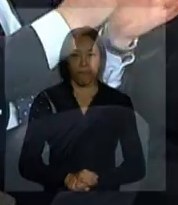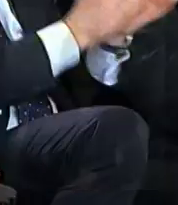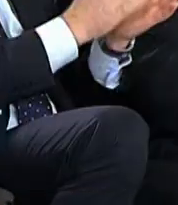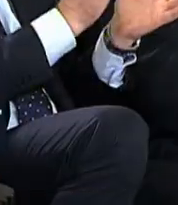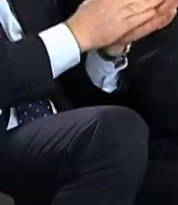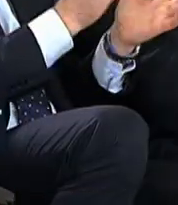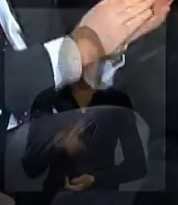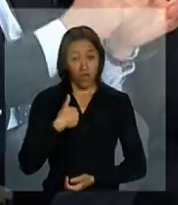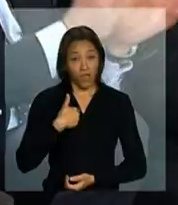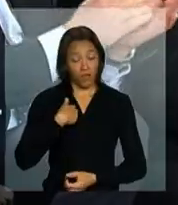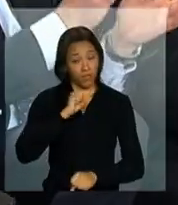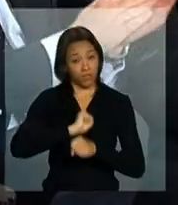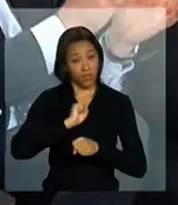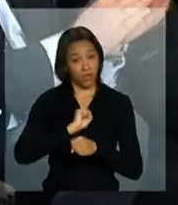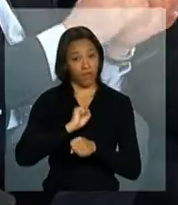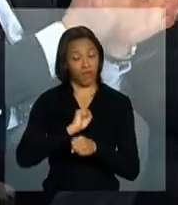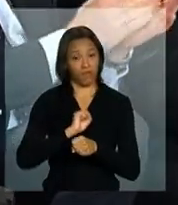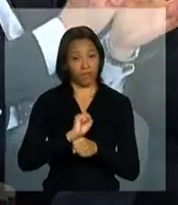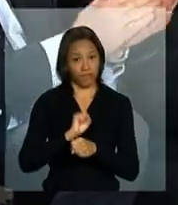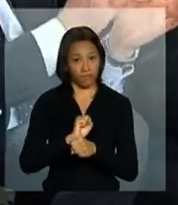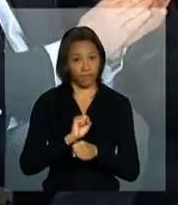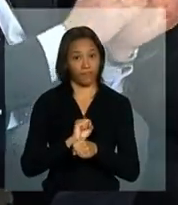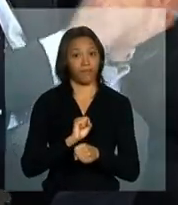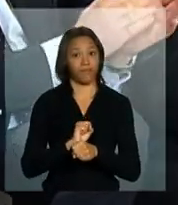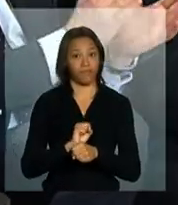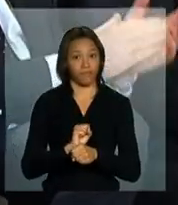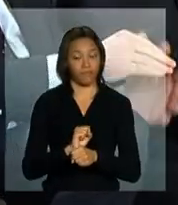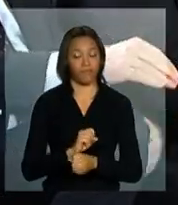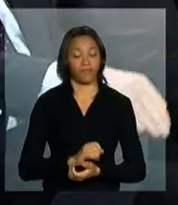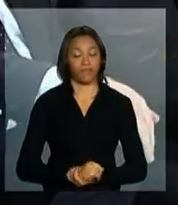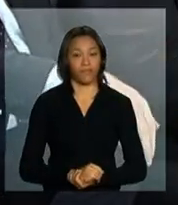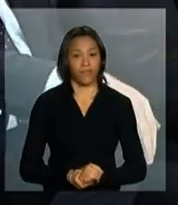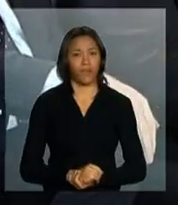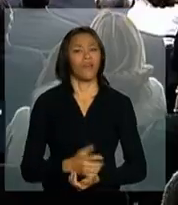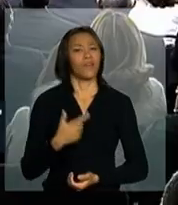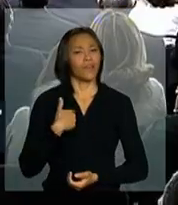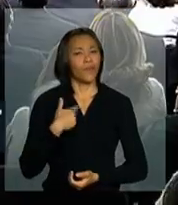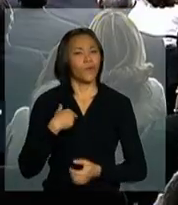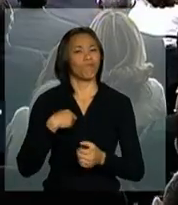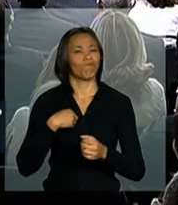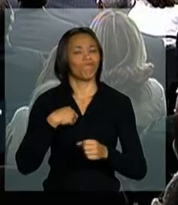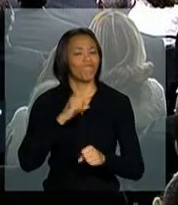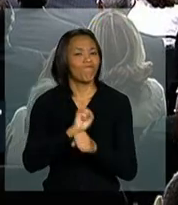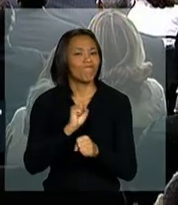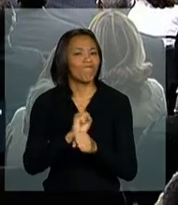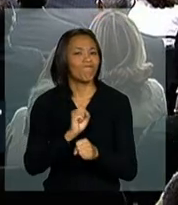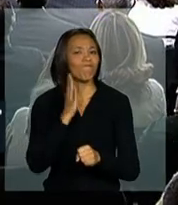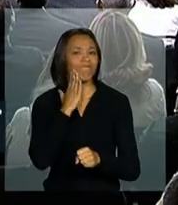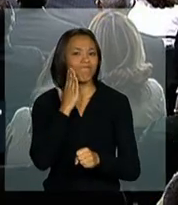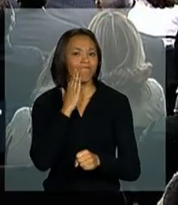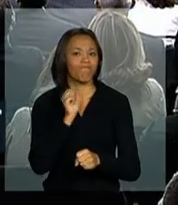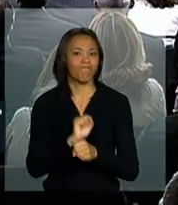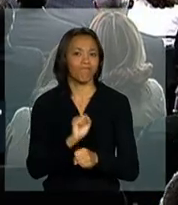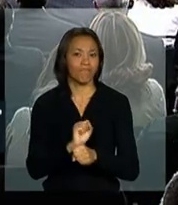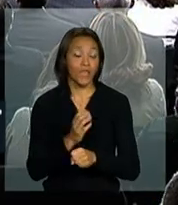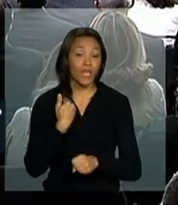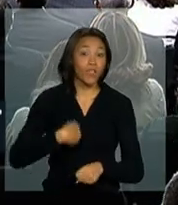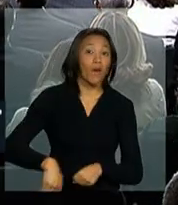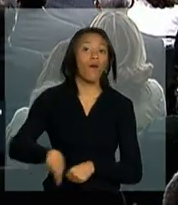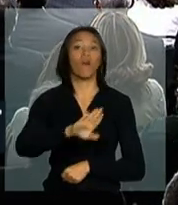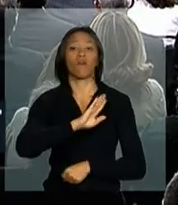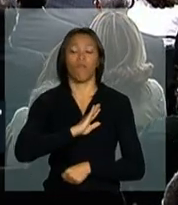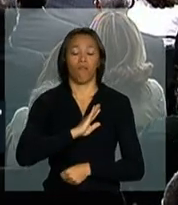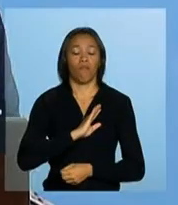E eu espero, e eu espero que nós,